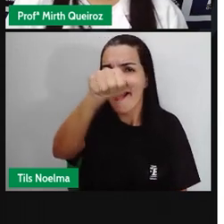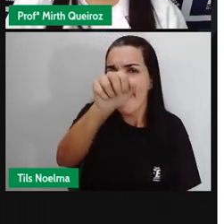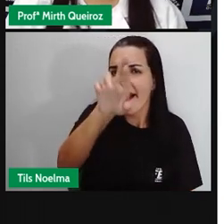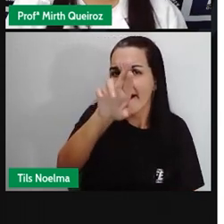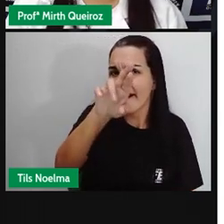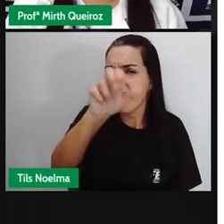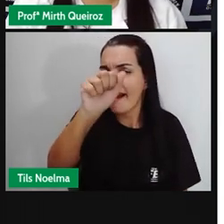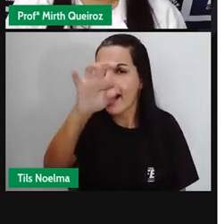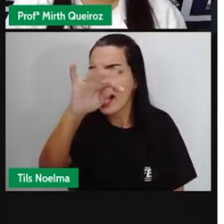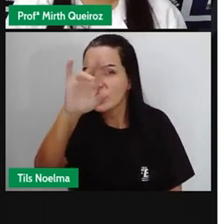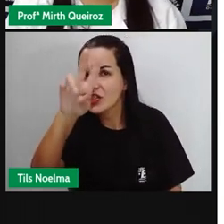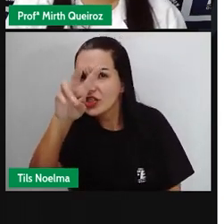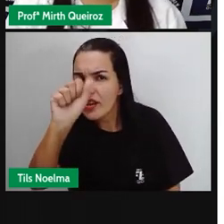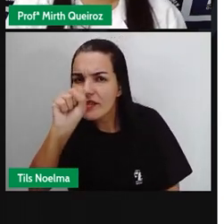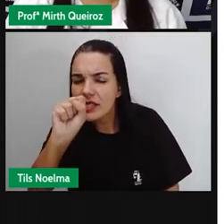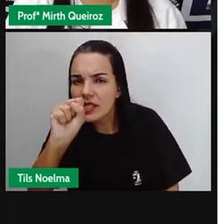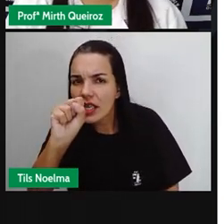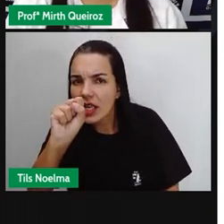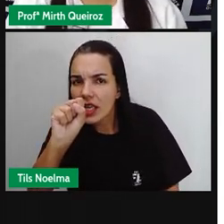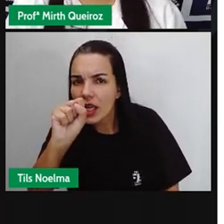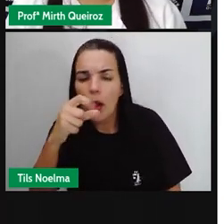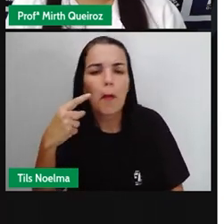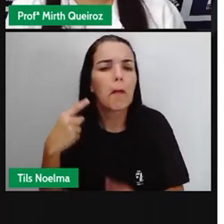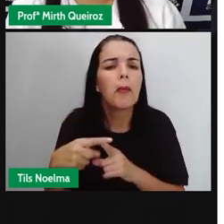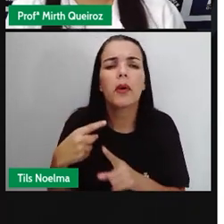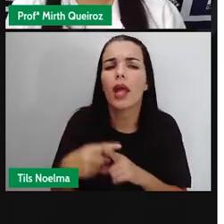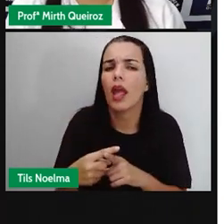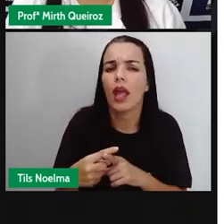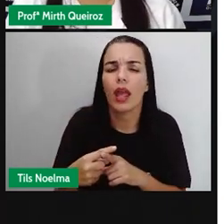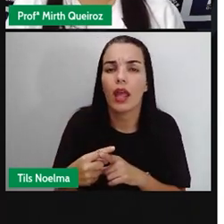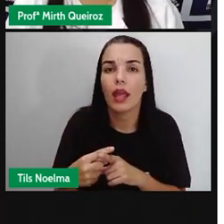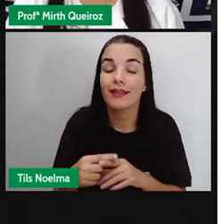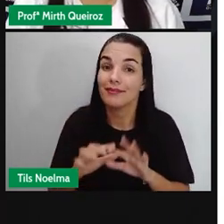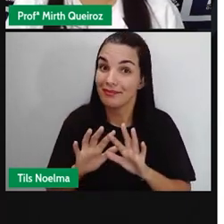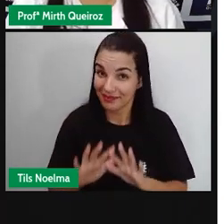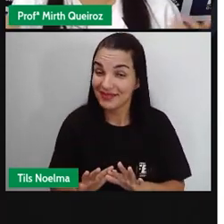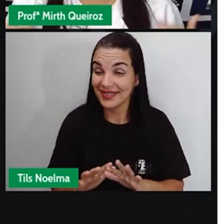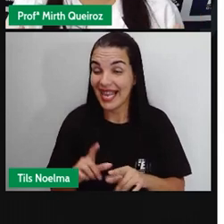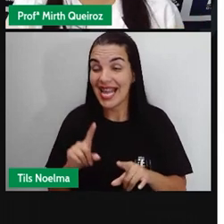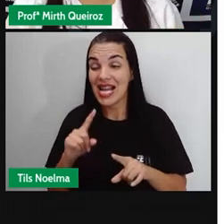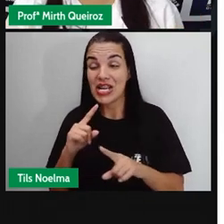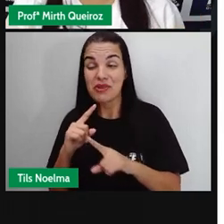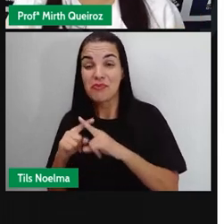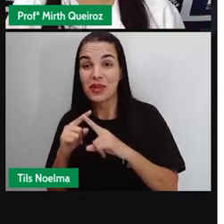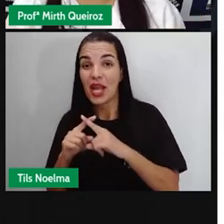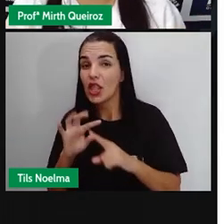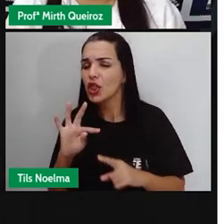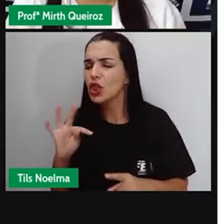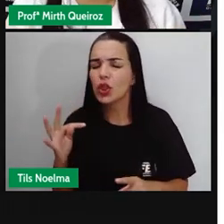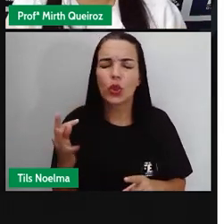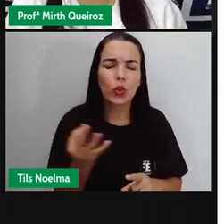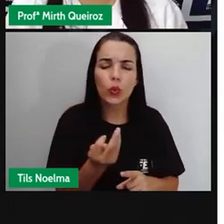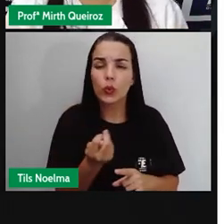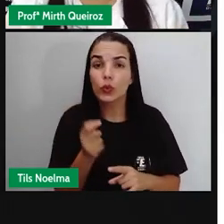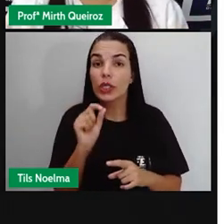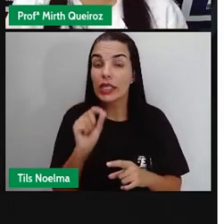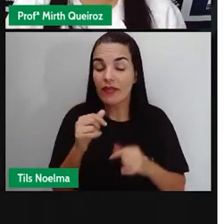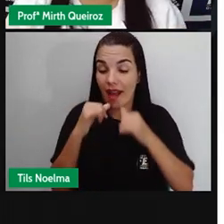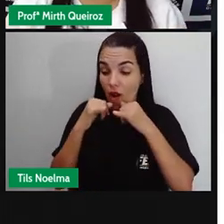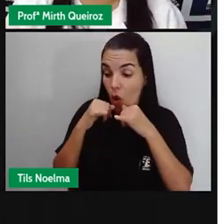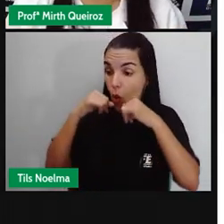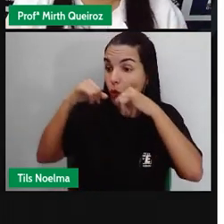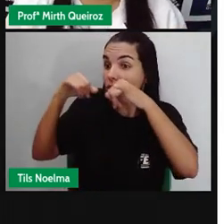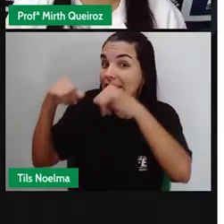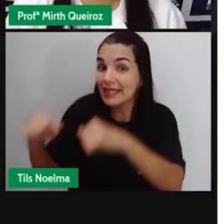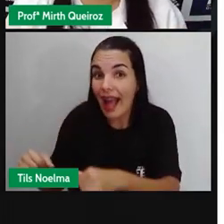Por que que elas são narrativas e são? Elas são narrativas porque quando o ato de contar uma história, você já está